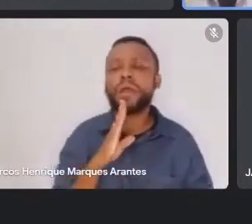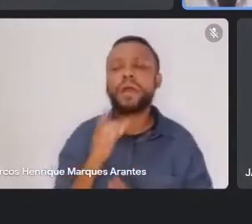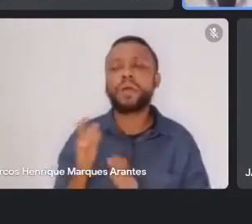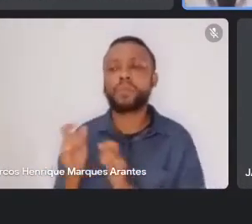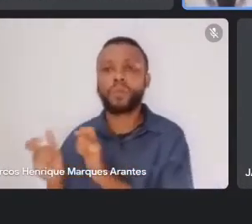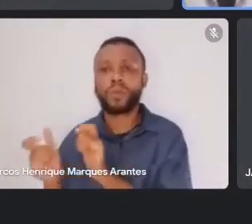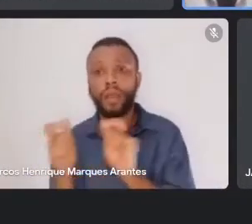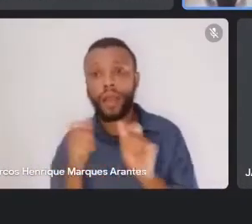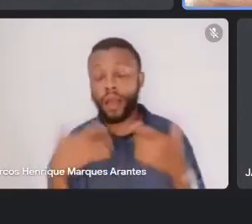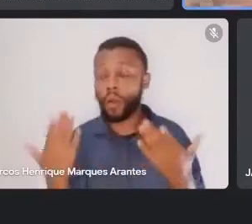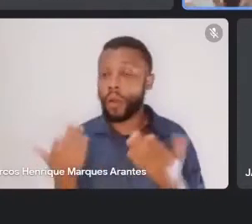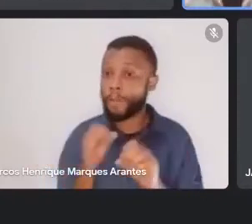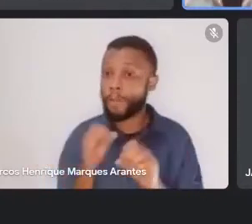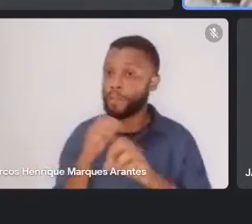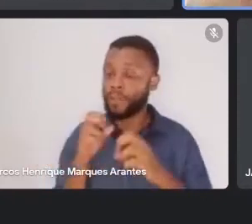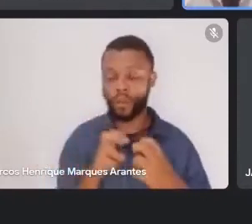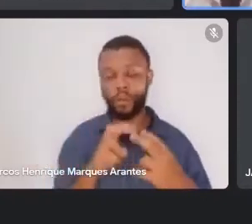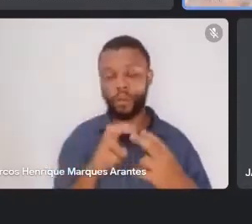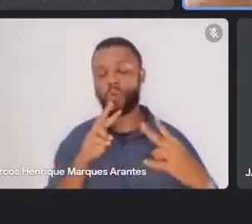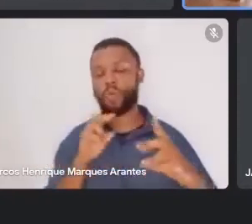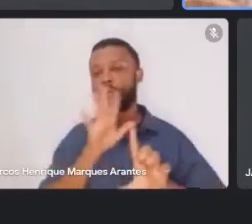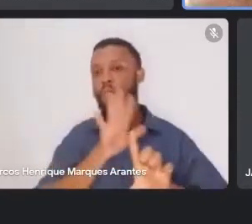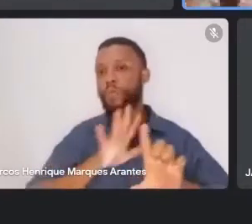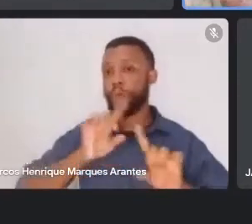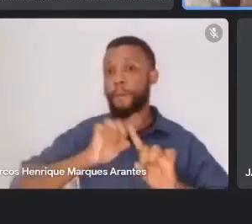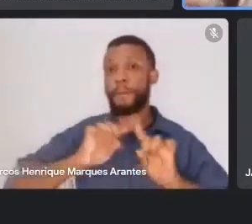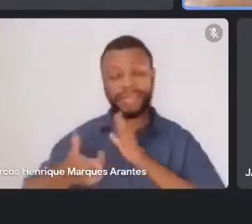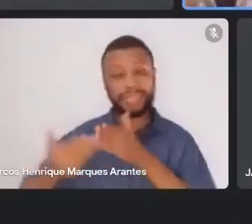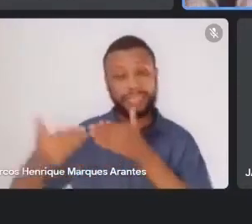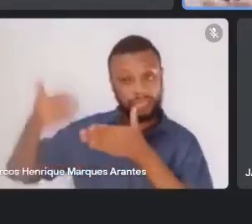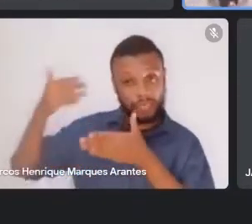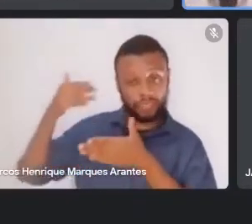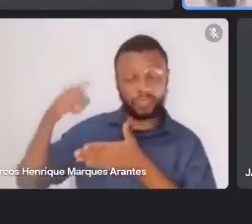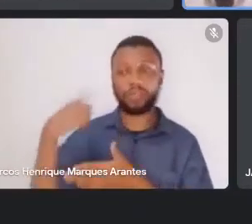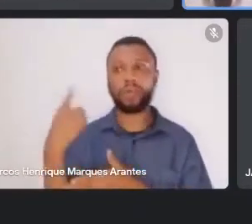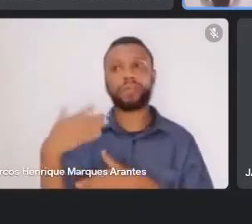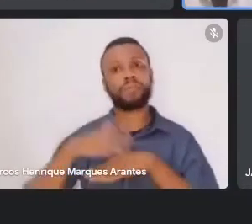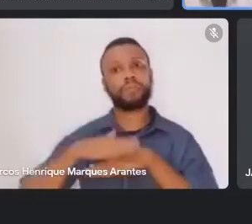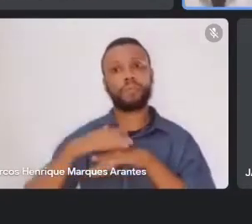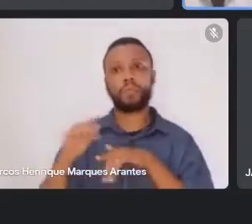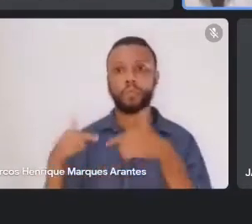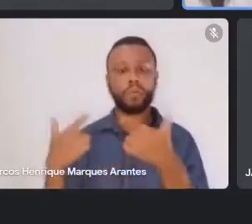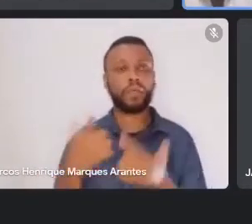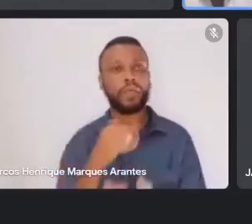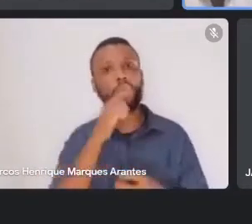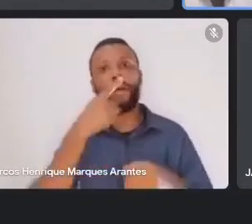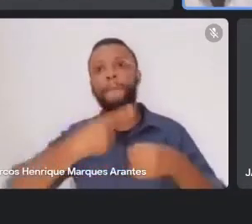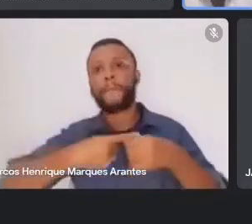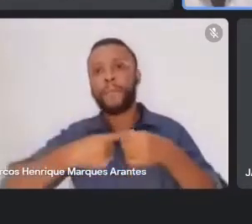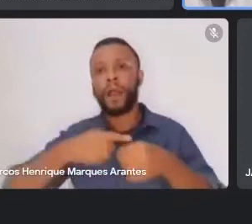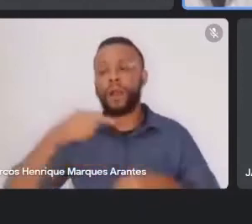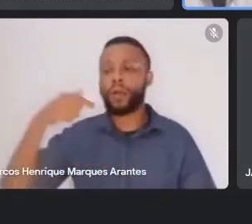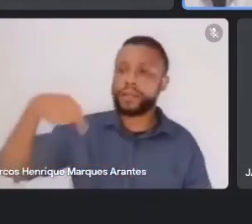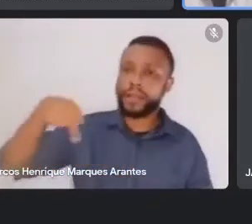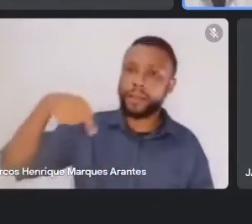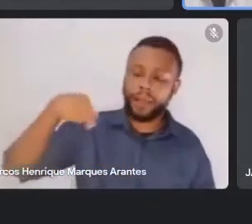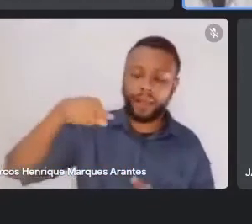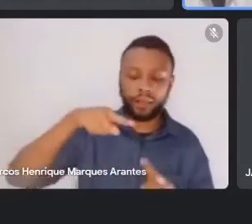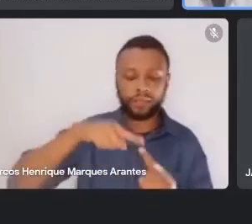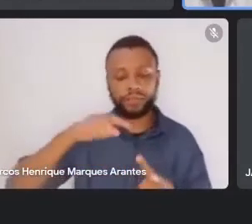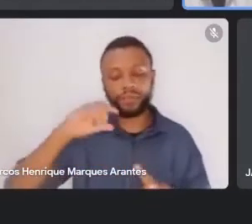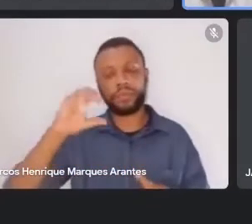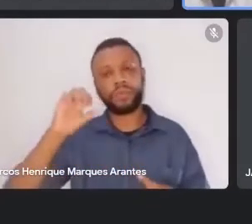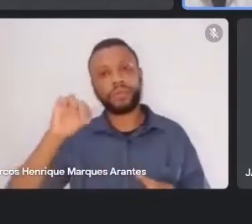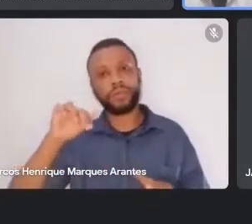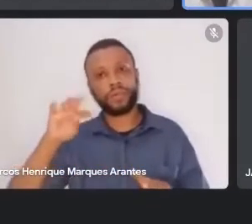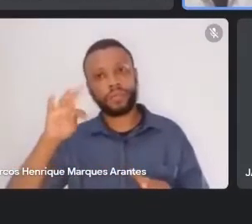virtual, mas, assim, eu fazia muito isso, faço muito isso, assim, nós fomos a Queimado, nós fomos aqui no Cantagalo, nós fomos a